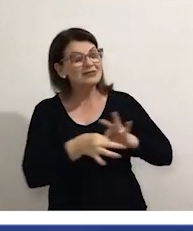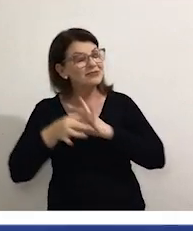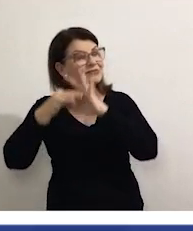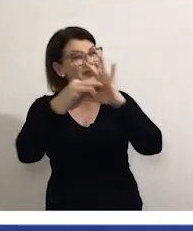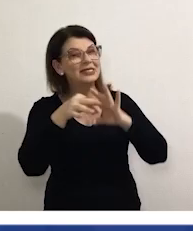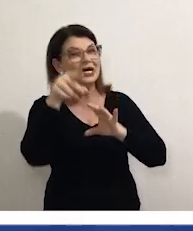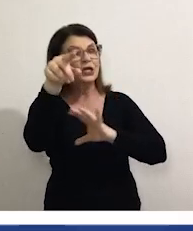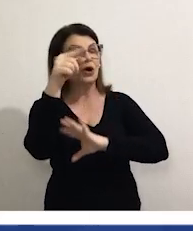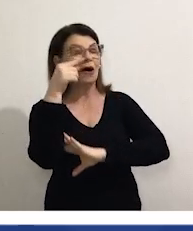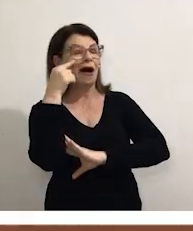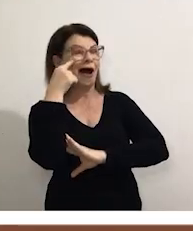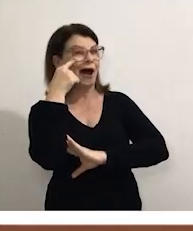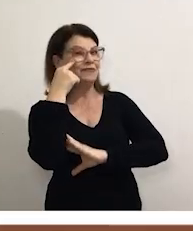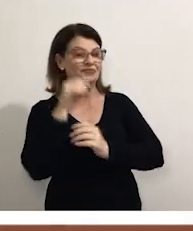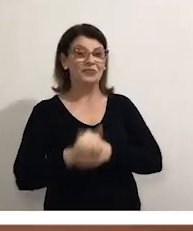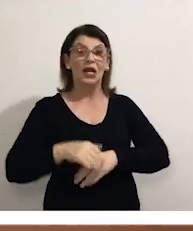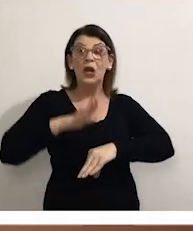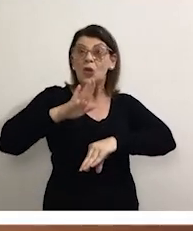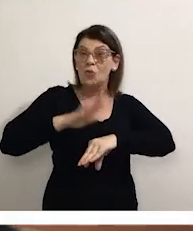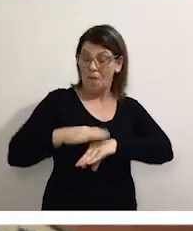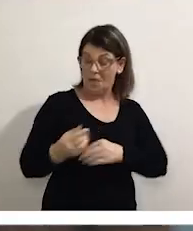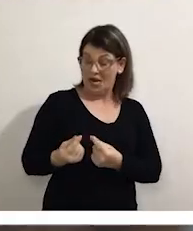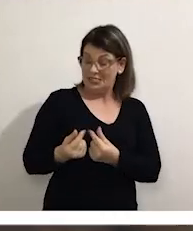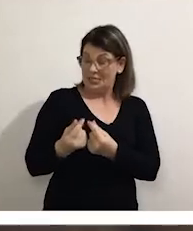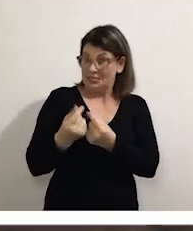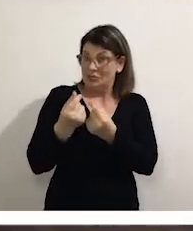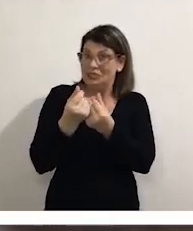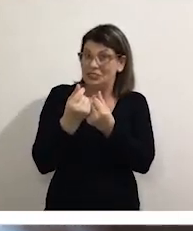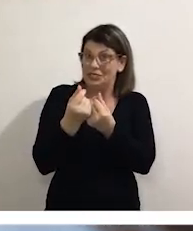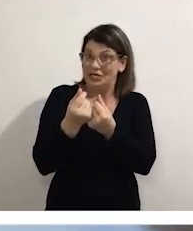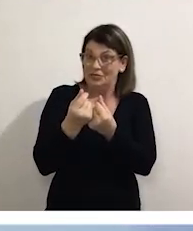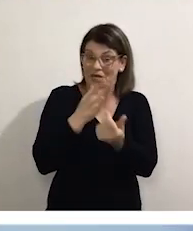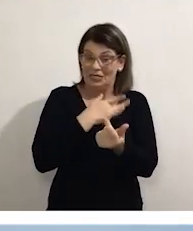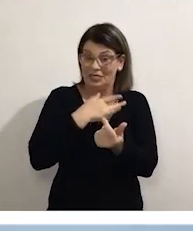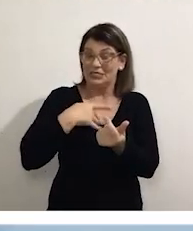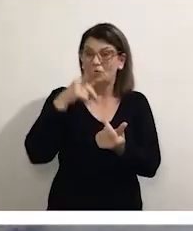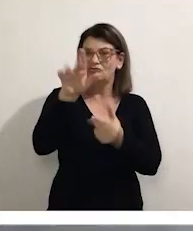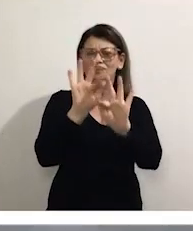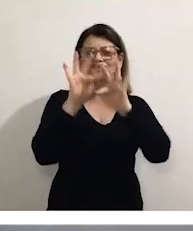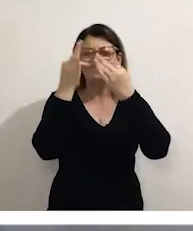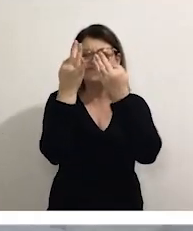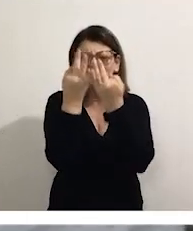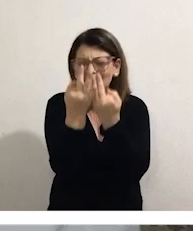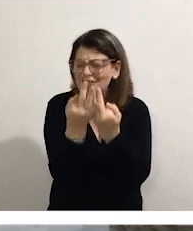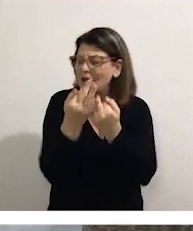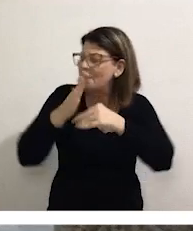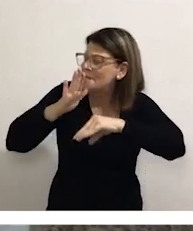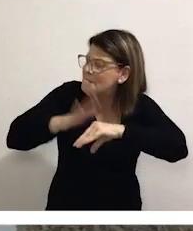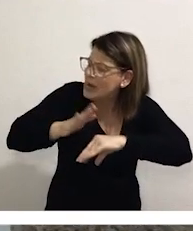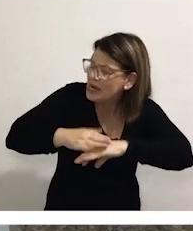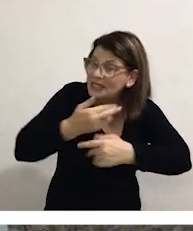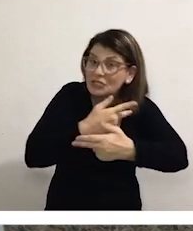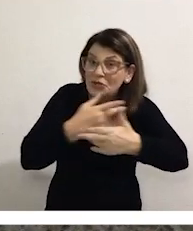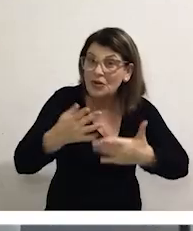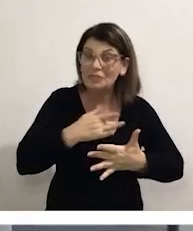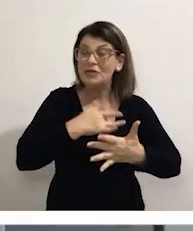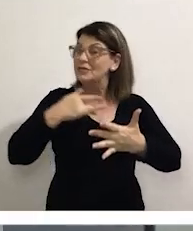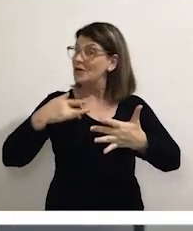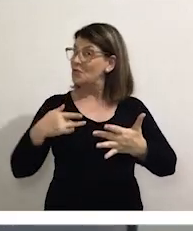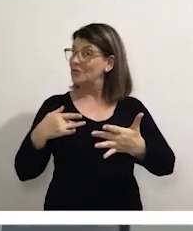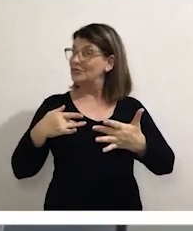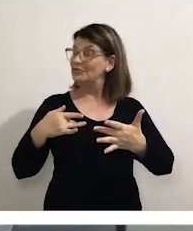ligado! Olha só, com mais investimento na atenção básica, você e sua família tem acesso a mais serviços de saúde.